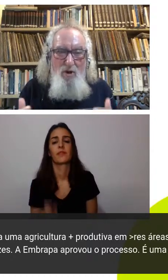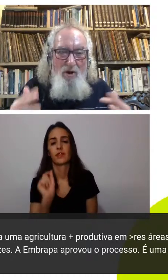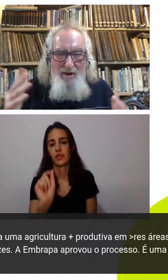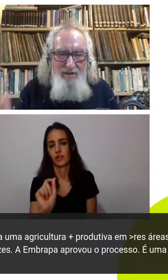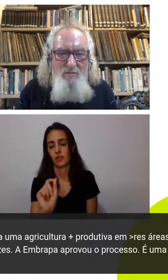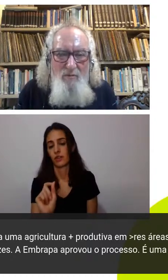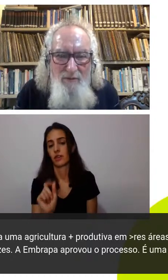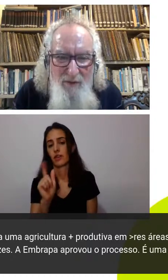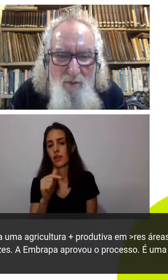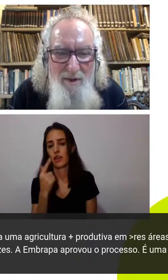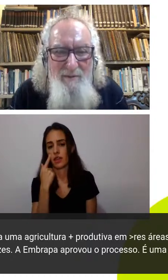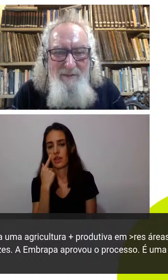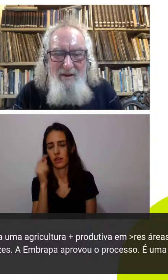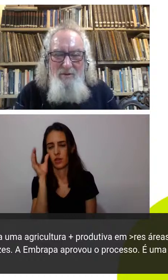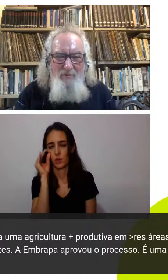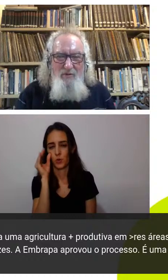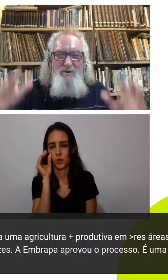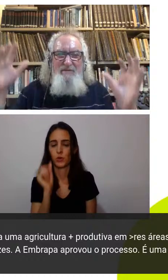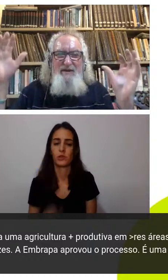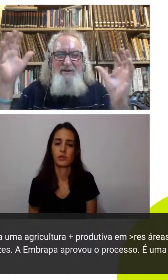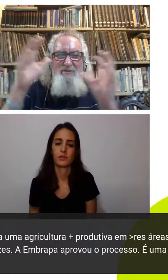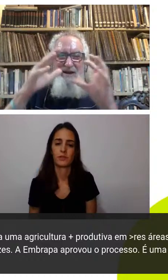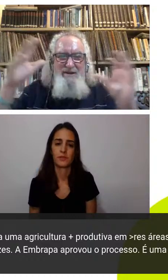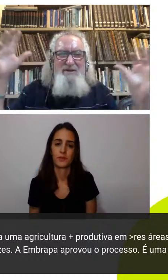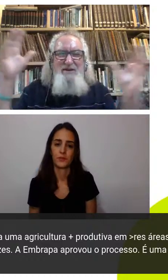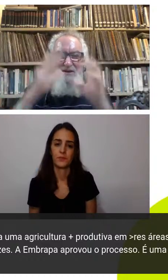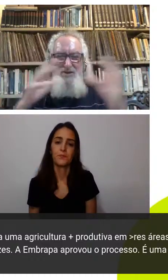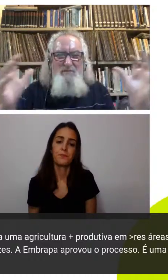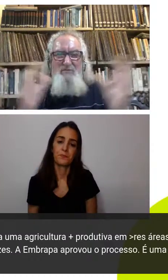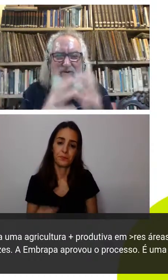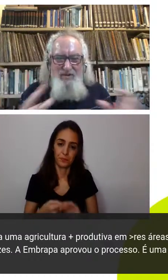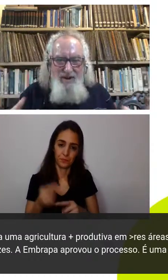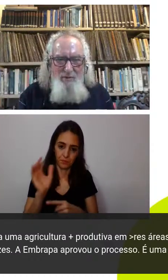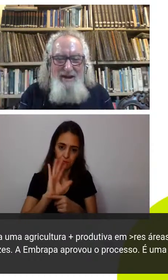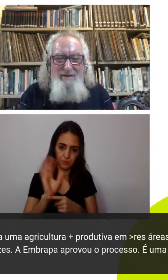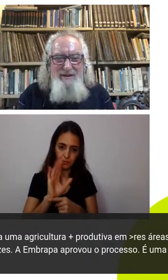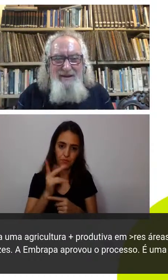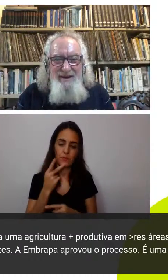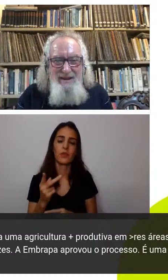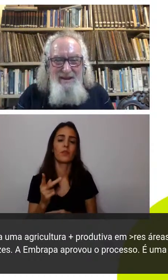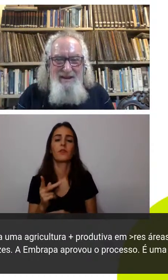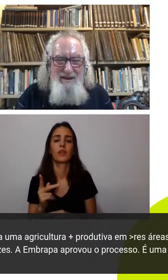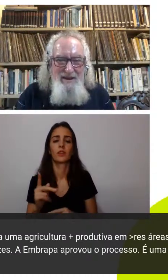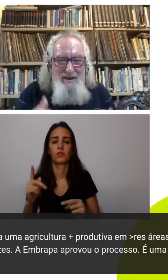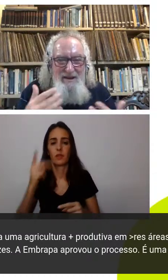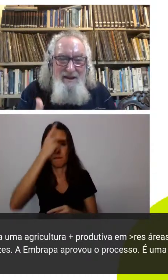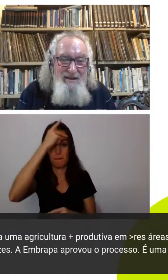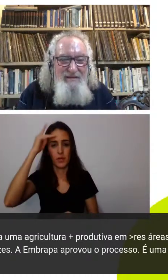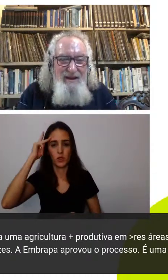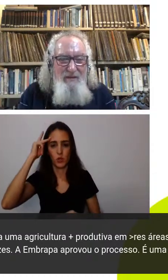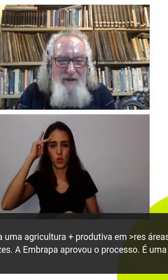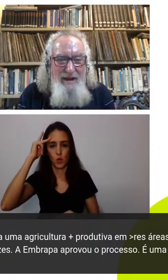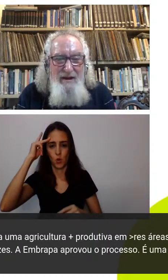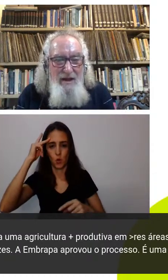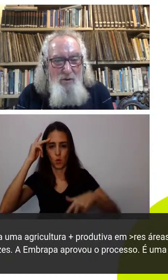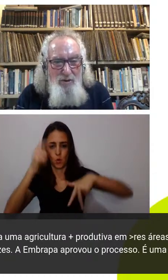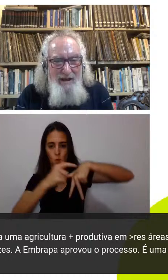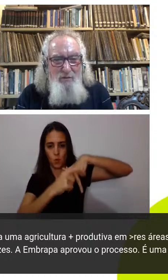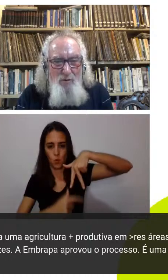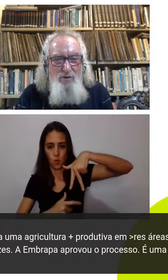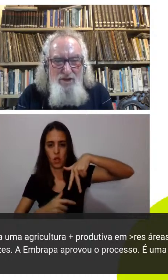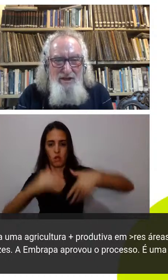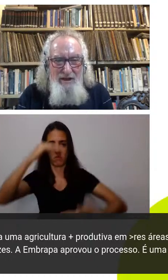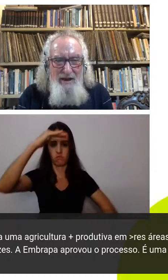relação curiosa com o filme porque o filme está falando da diminuição né e ele se refere a